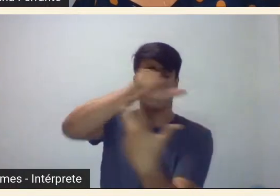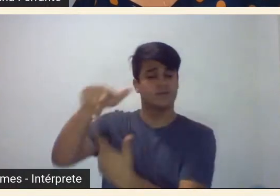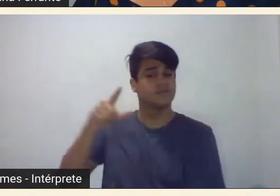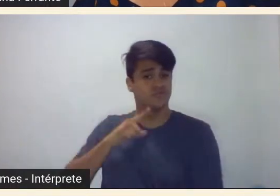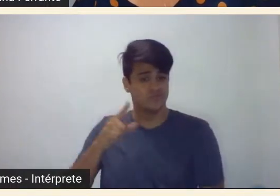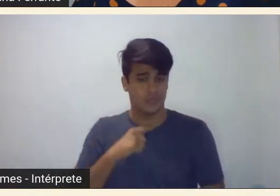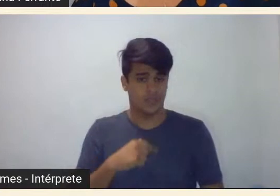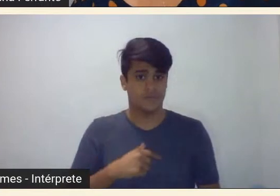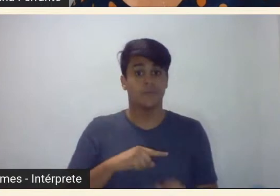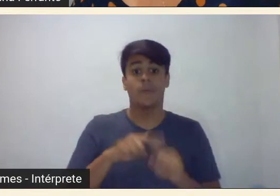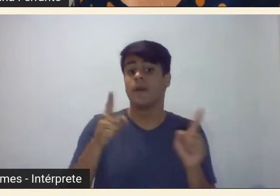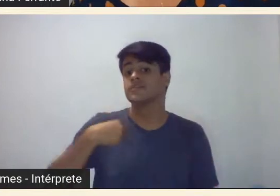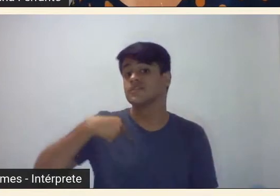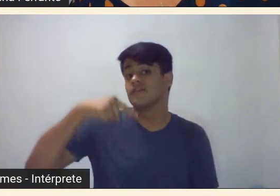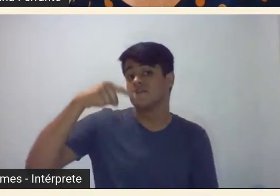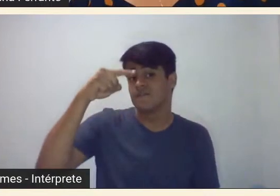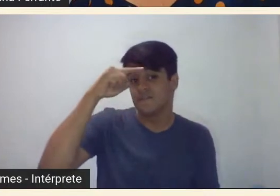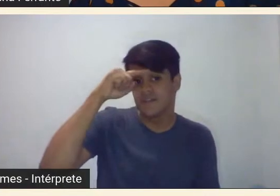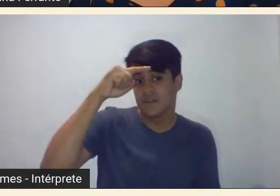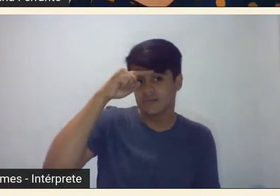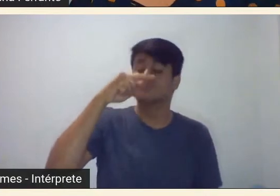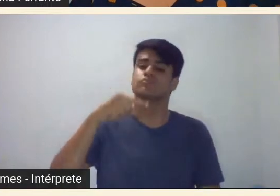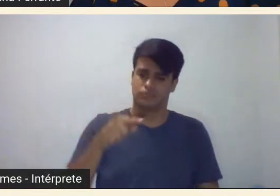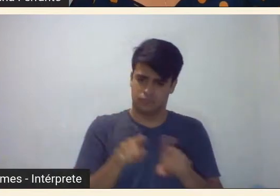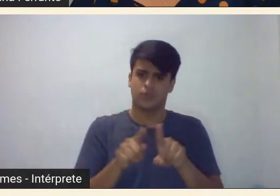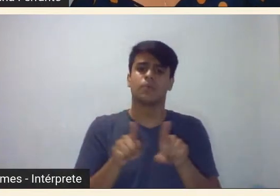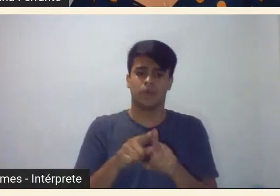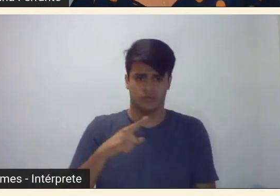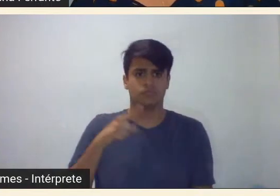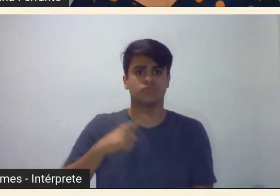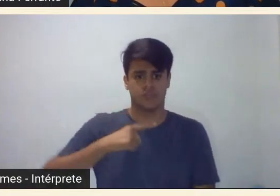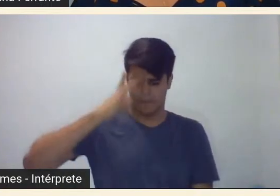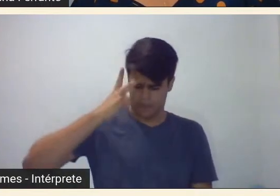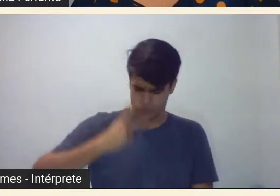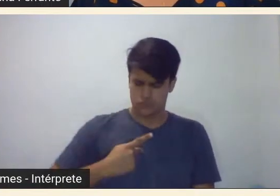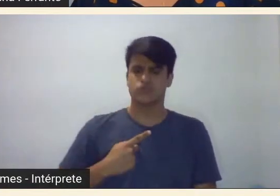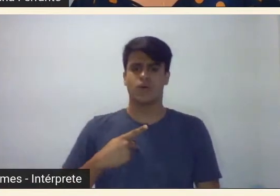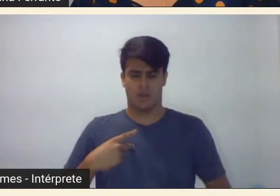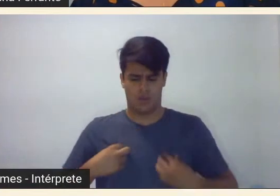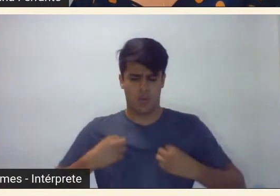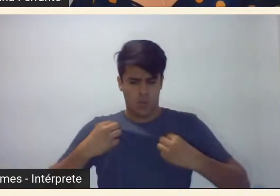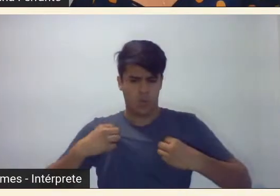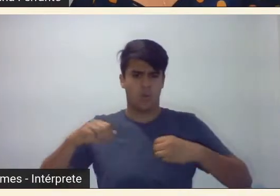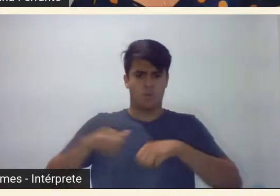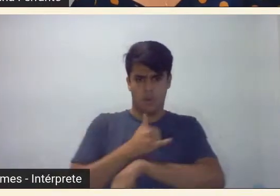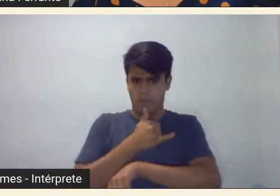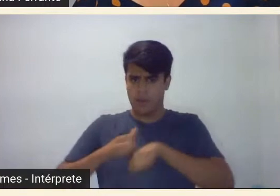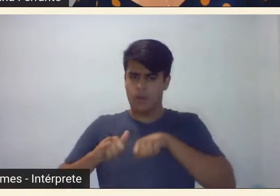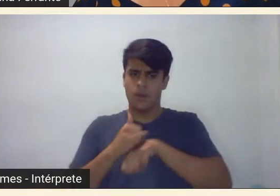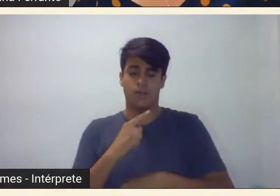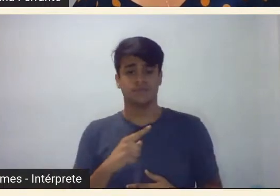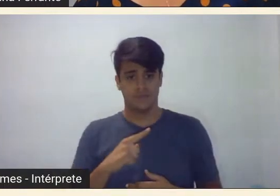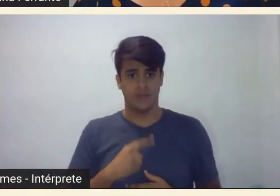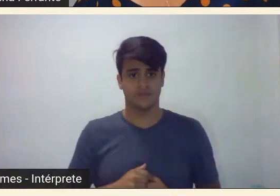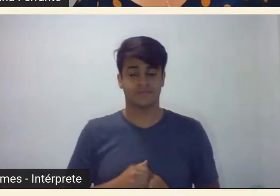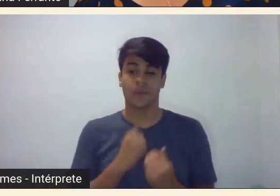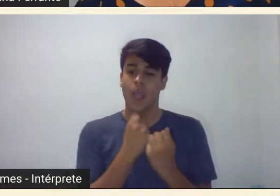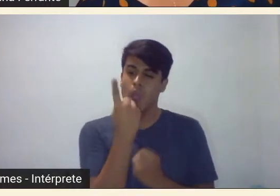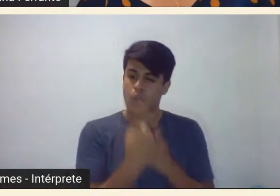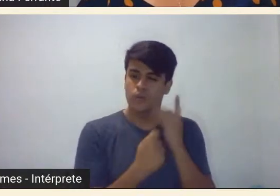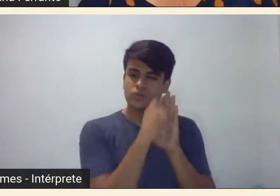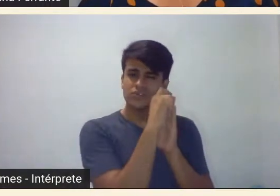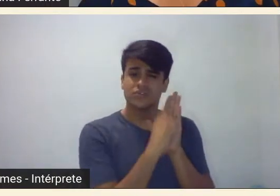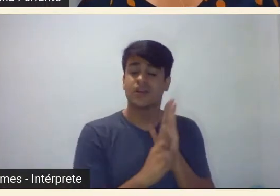Frida Kahlo também investia na construção do seu próprio corpo e da sua própria roupa tem inclusive textos que falam que ela passava